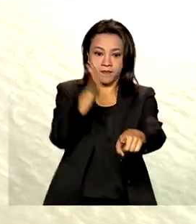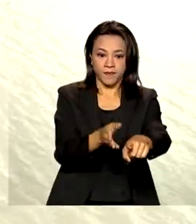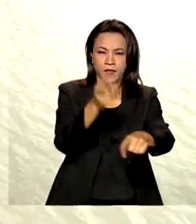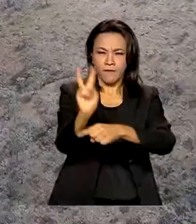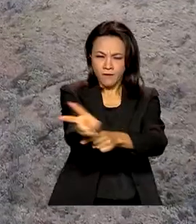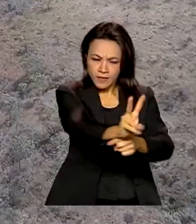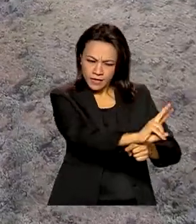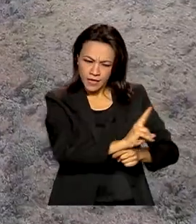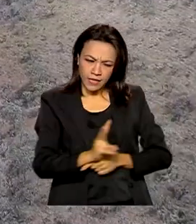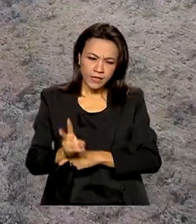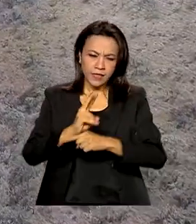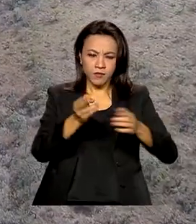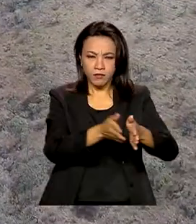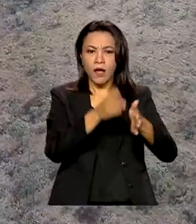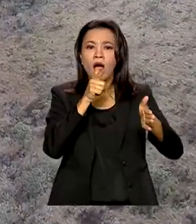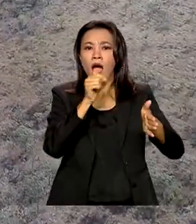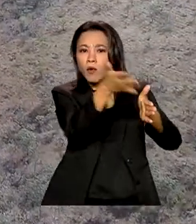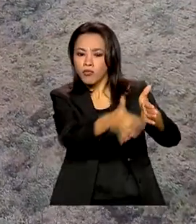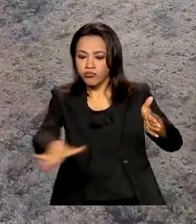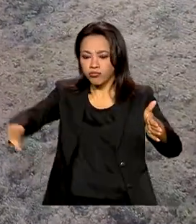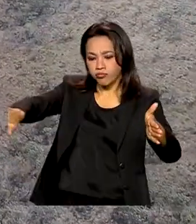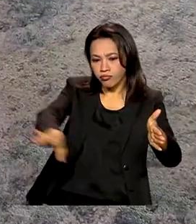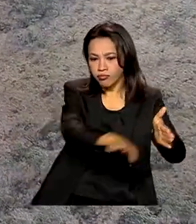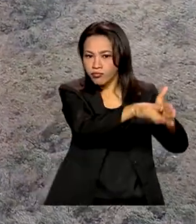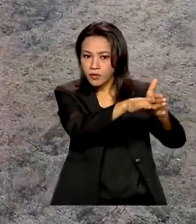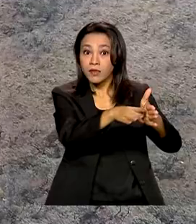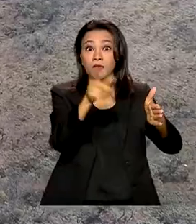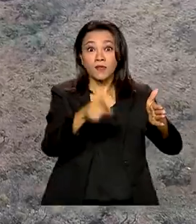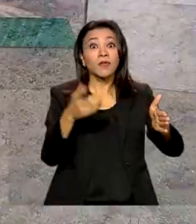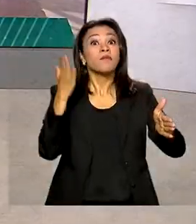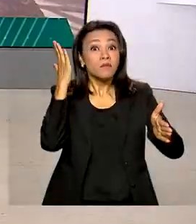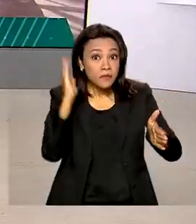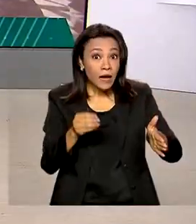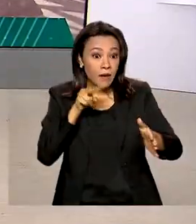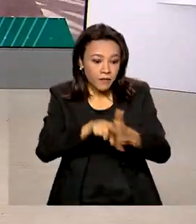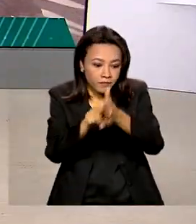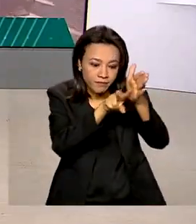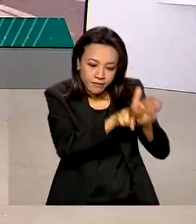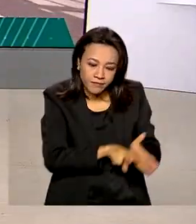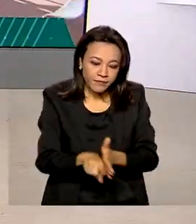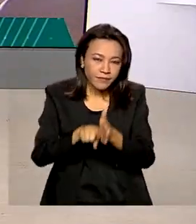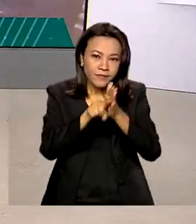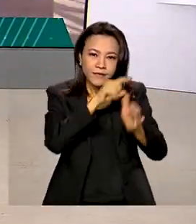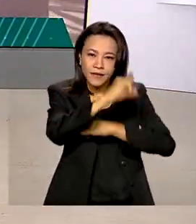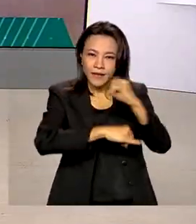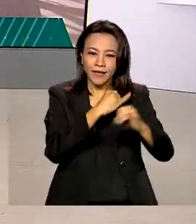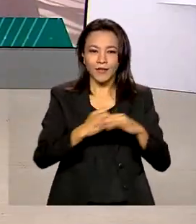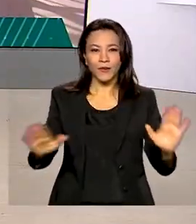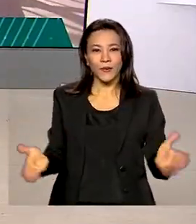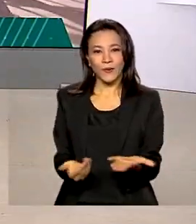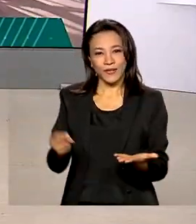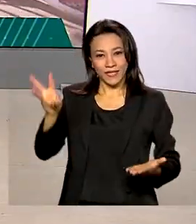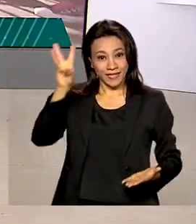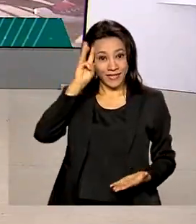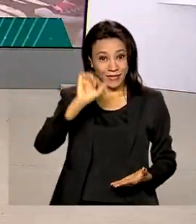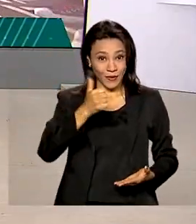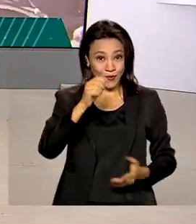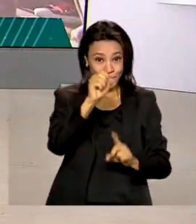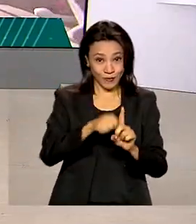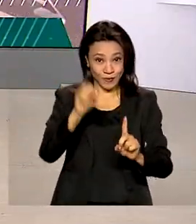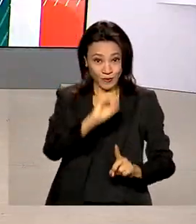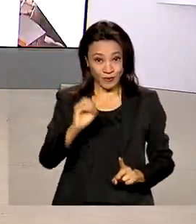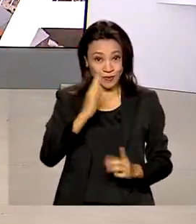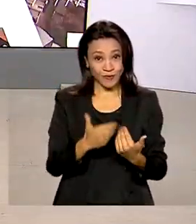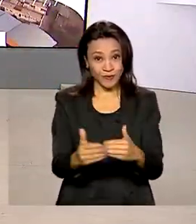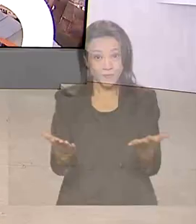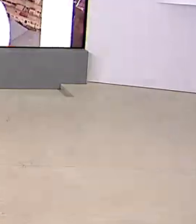das barragens brasileiras pode ser verificada na internet. Terça-feira, 11 de outubro, o Brasil em dia